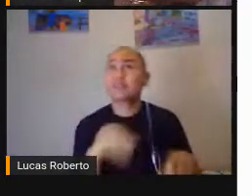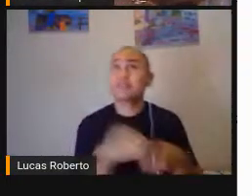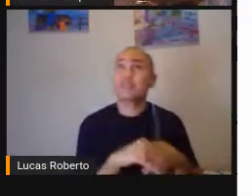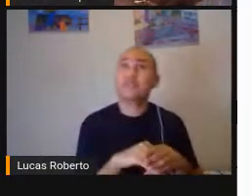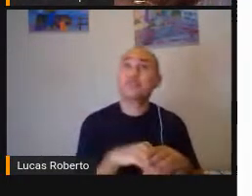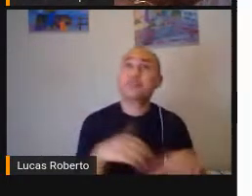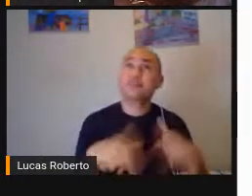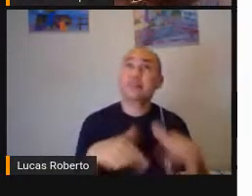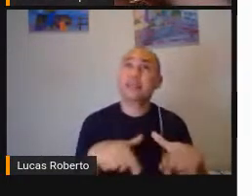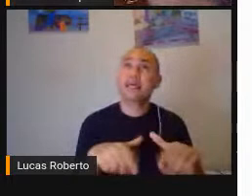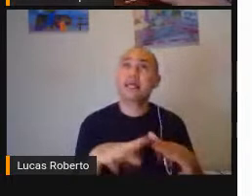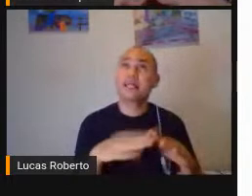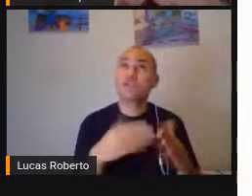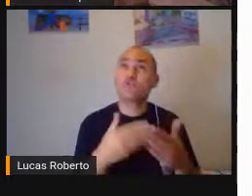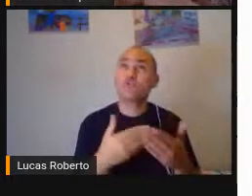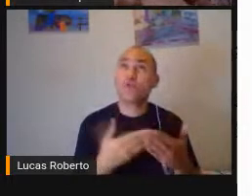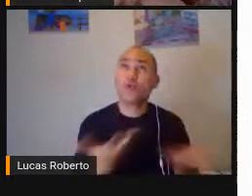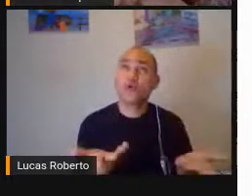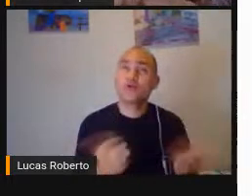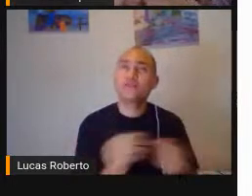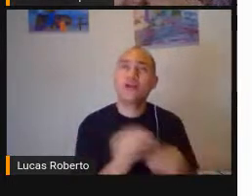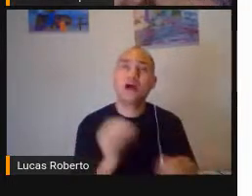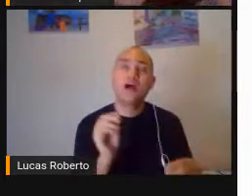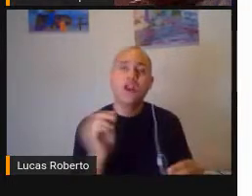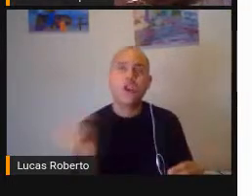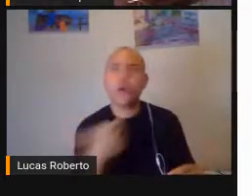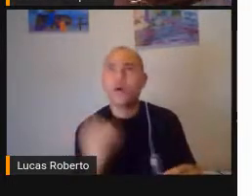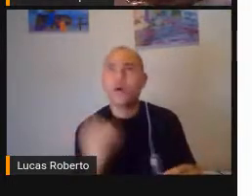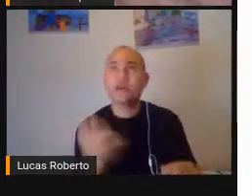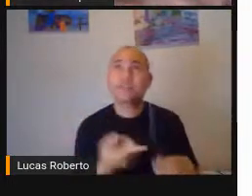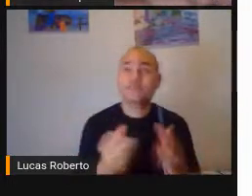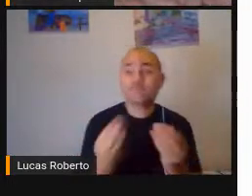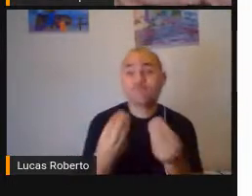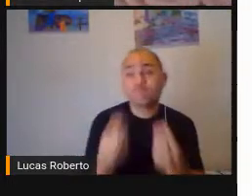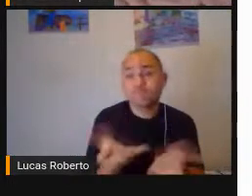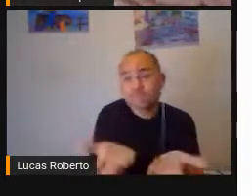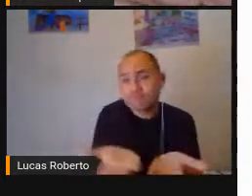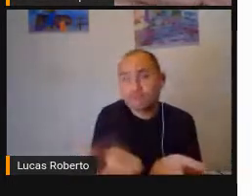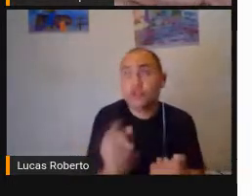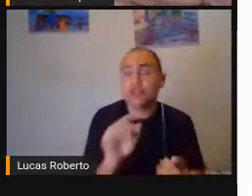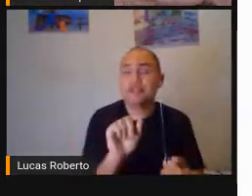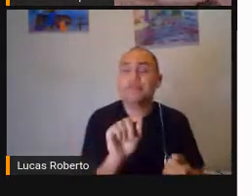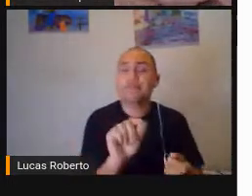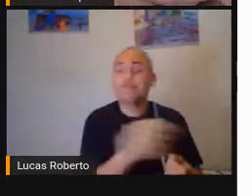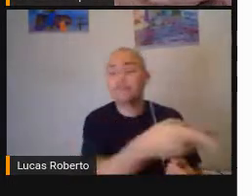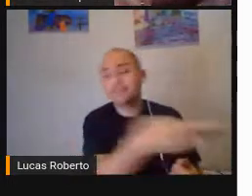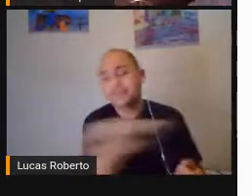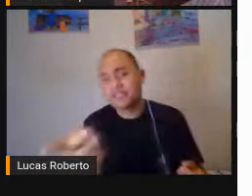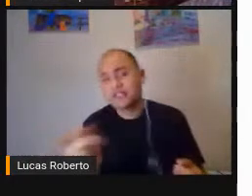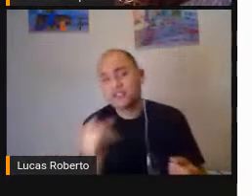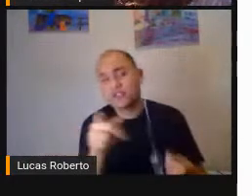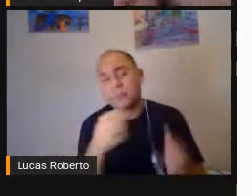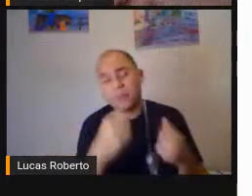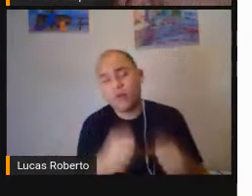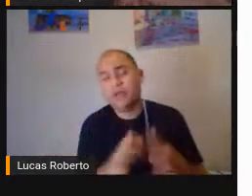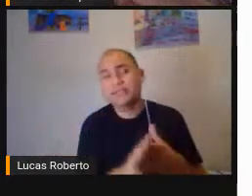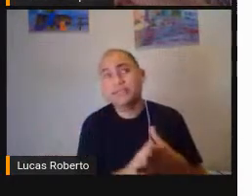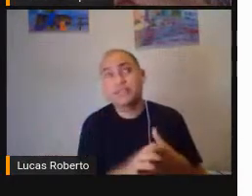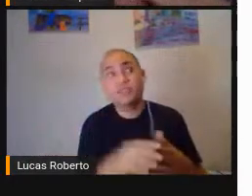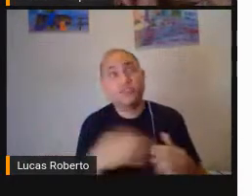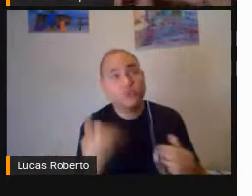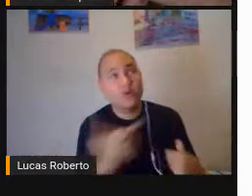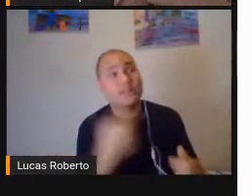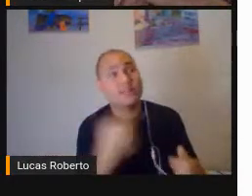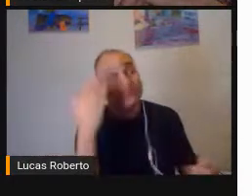Para vocês Como possibilidades São possibilidades Que a gente sabe Que funciona Dentro das